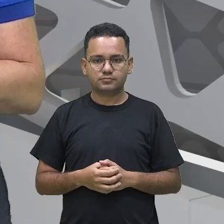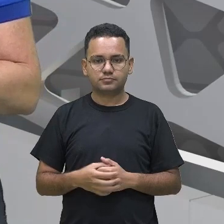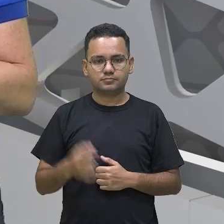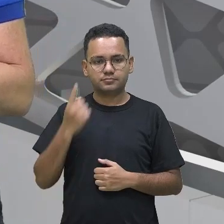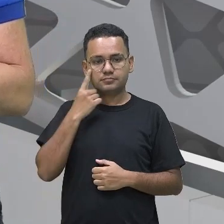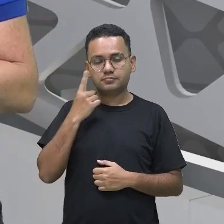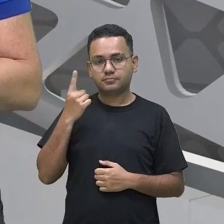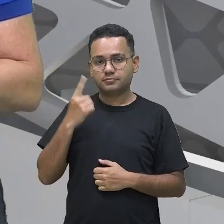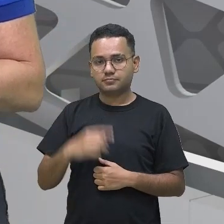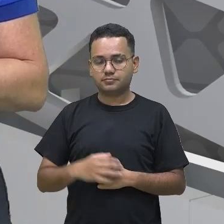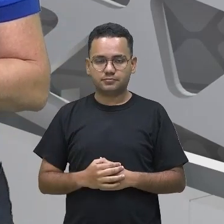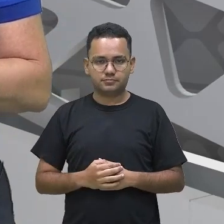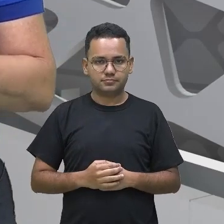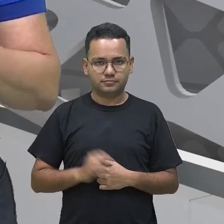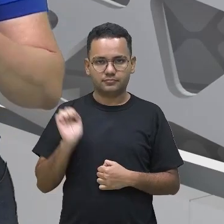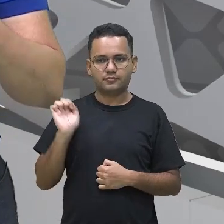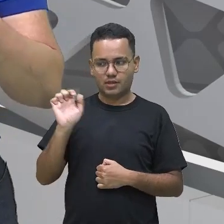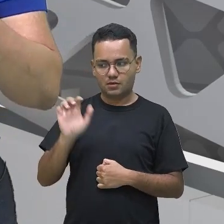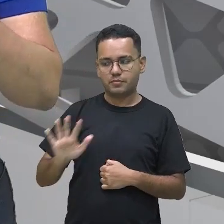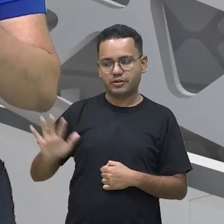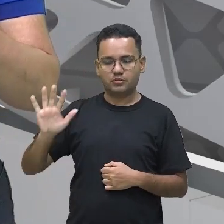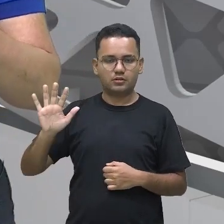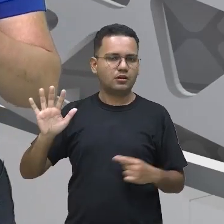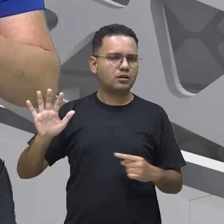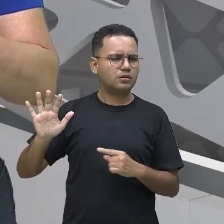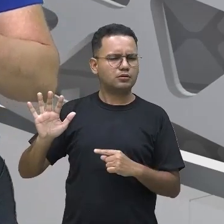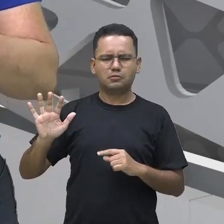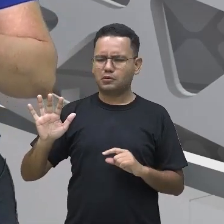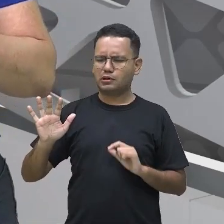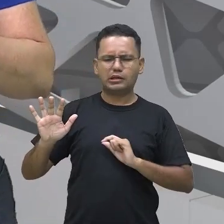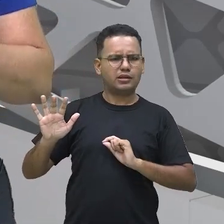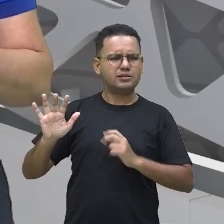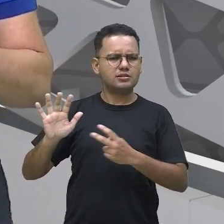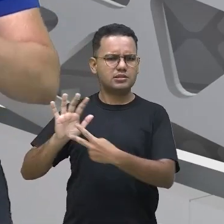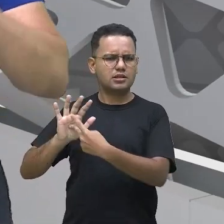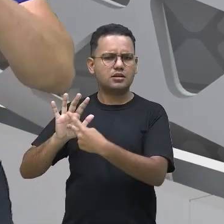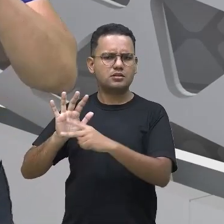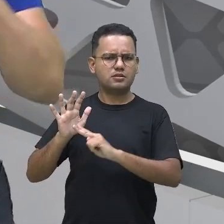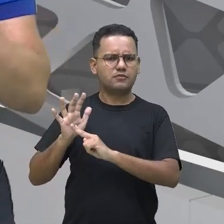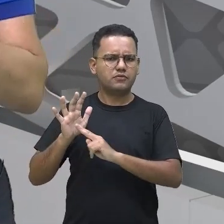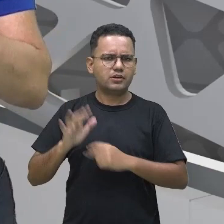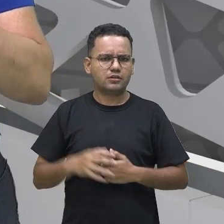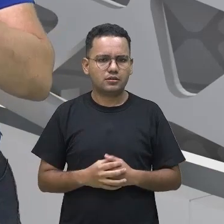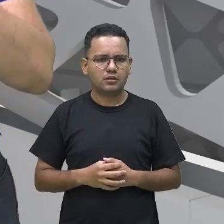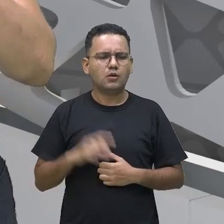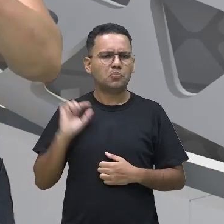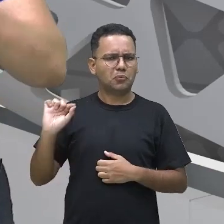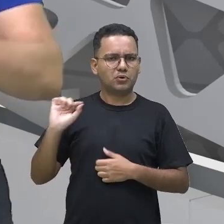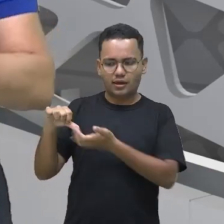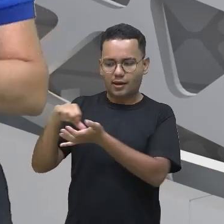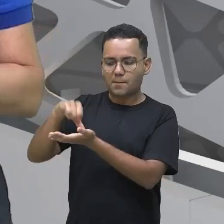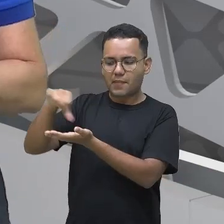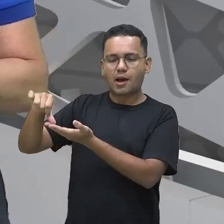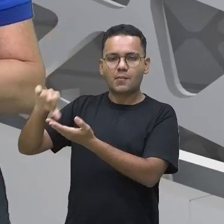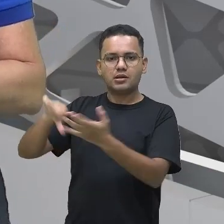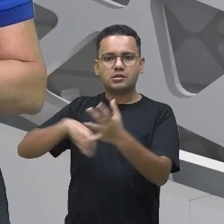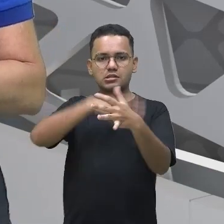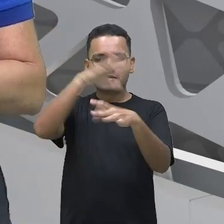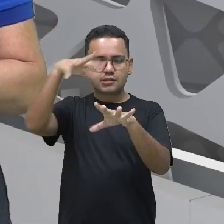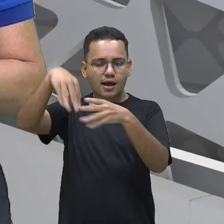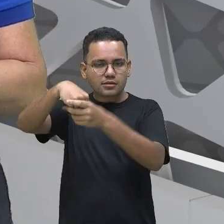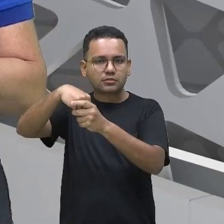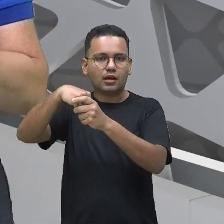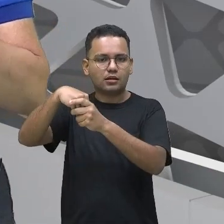imagem. Então, o que que este mapa representa dentro do mapa